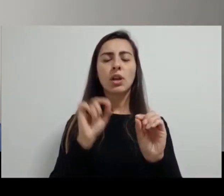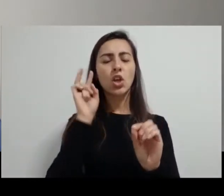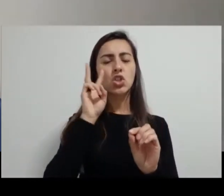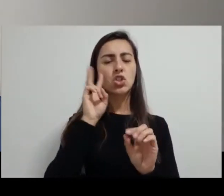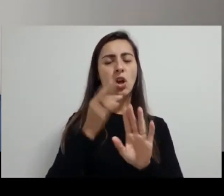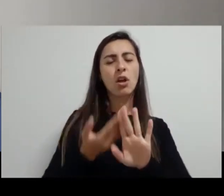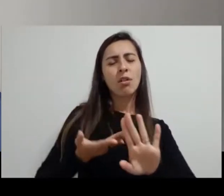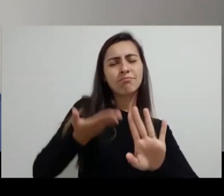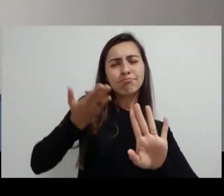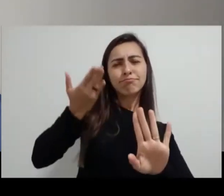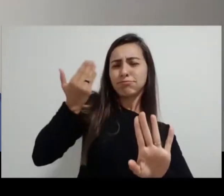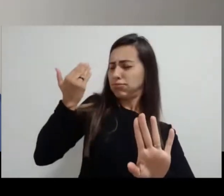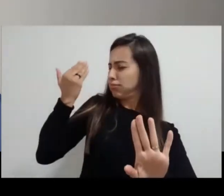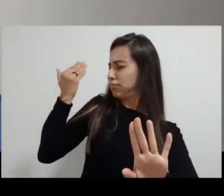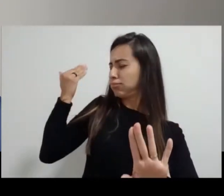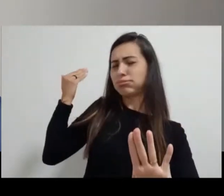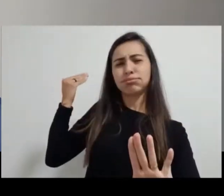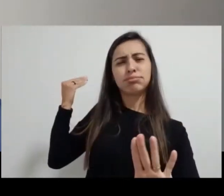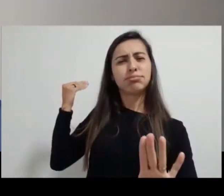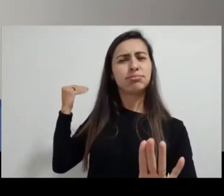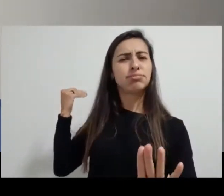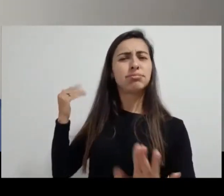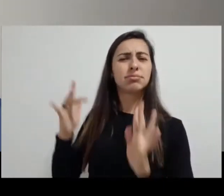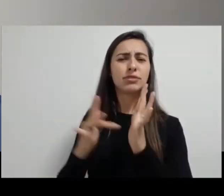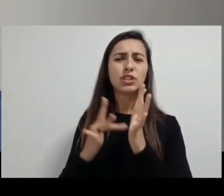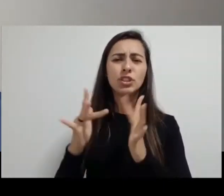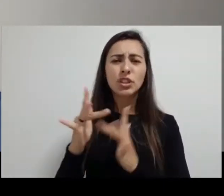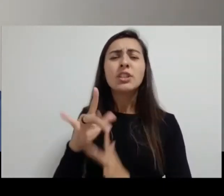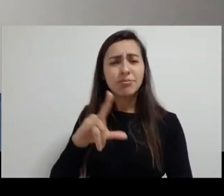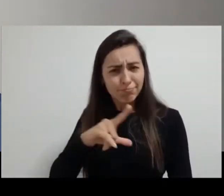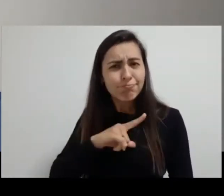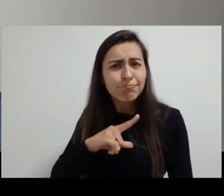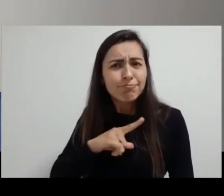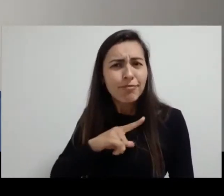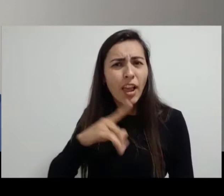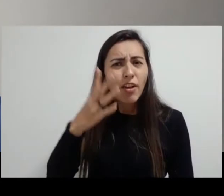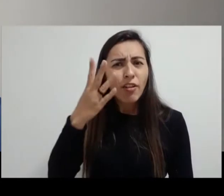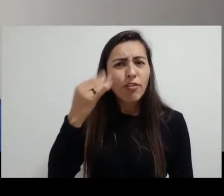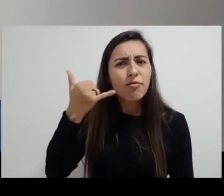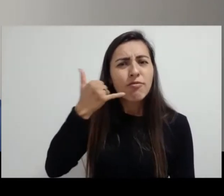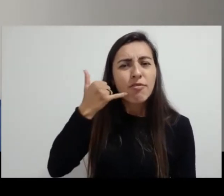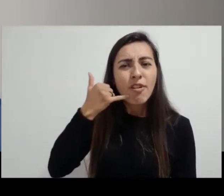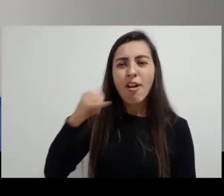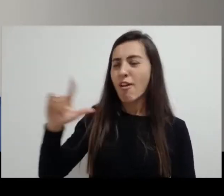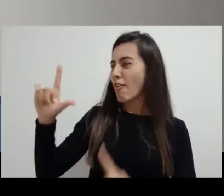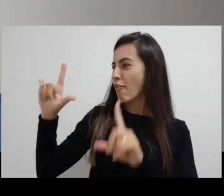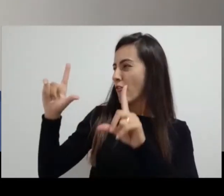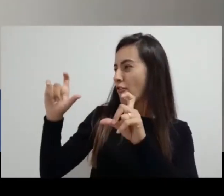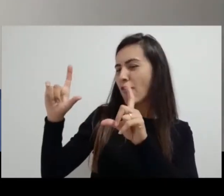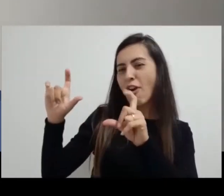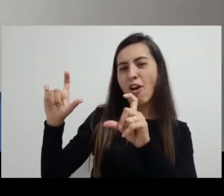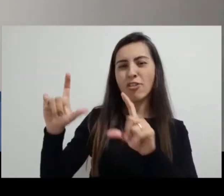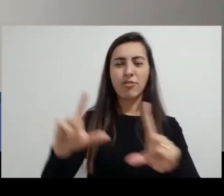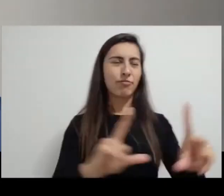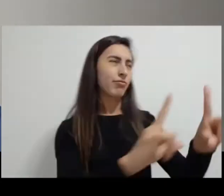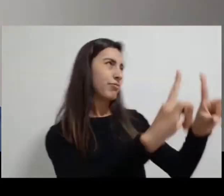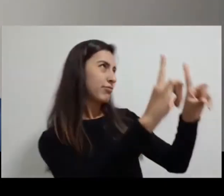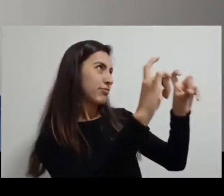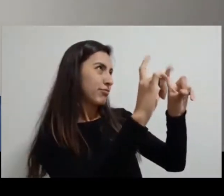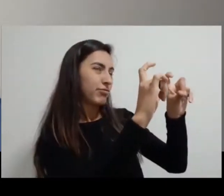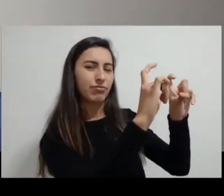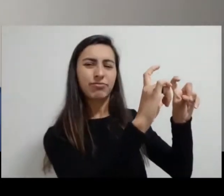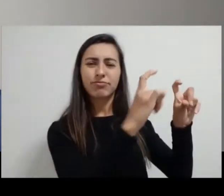histórico. Antigamente, lá no tempo de Jesus, não haviam celulares para tirar fotos, tirar